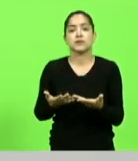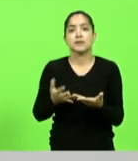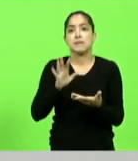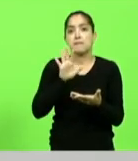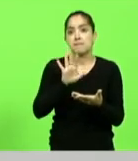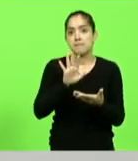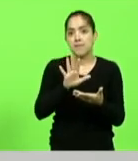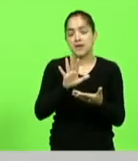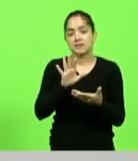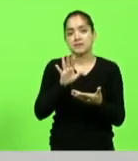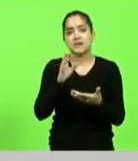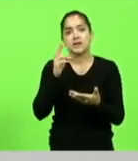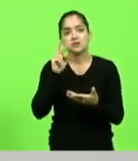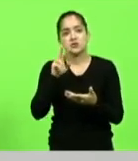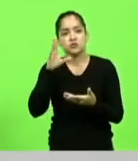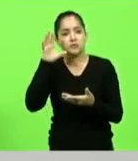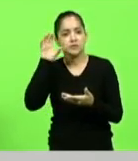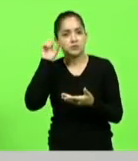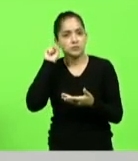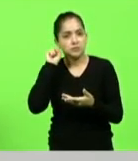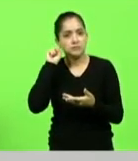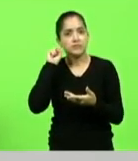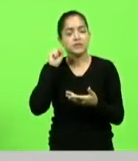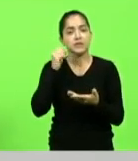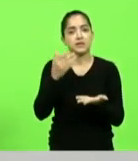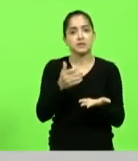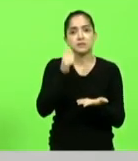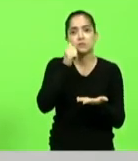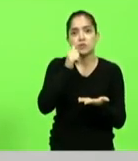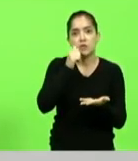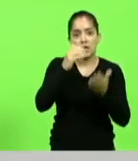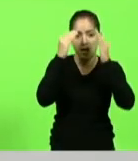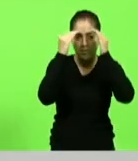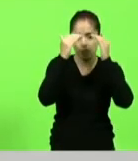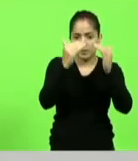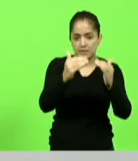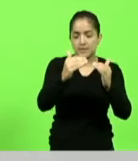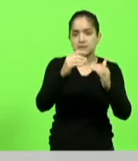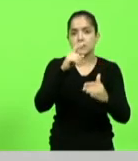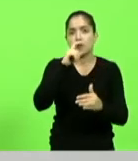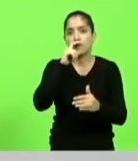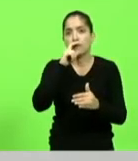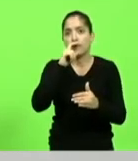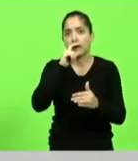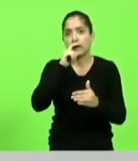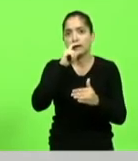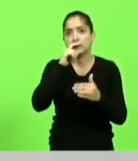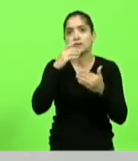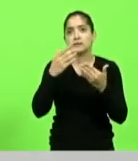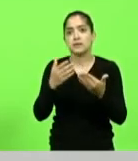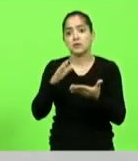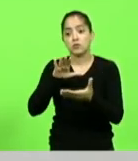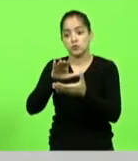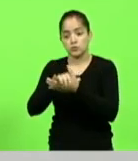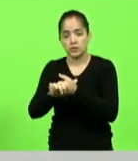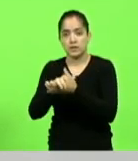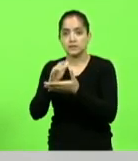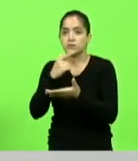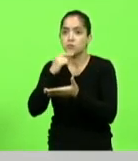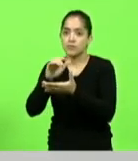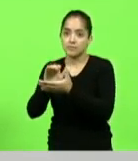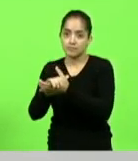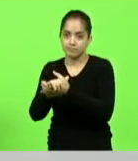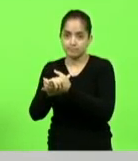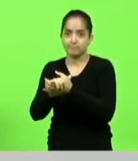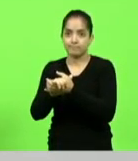comum a gente escutar as mulheres dizerem que obedeciam primeiro o pai e quando casam tem que obedecer o marido O que